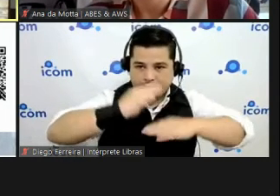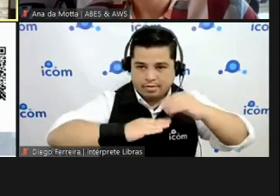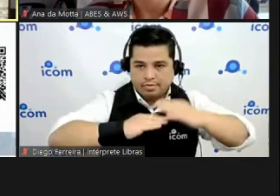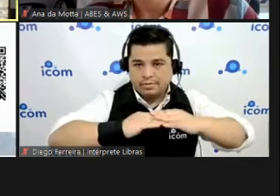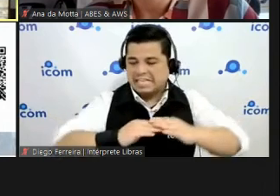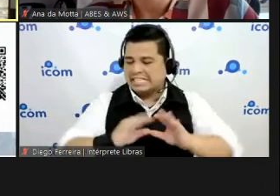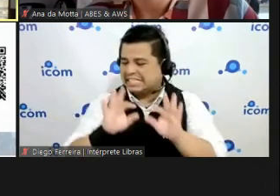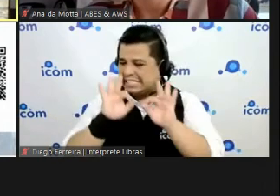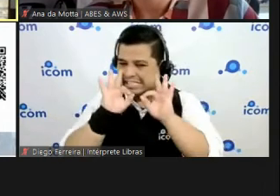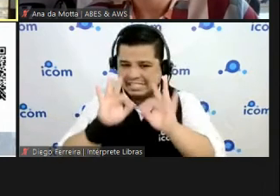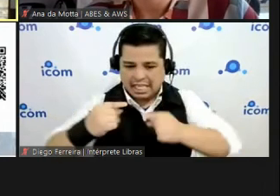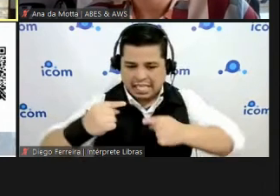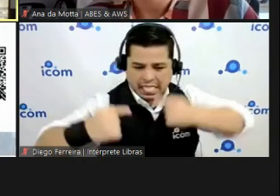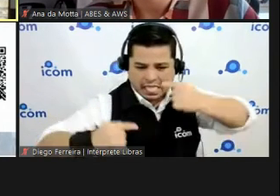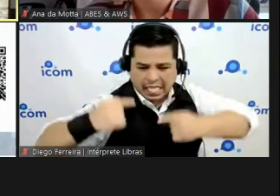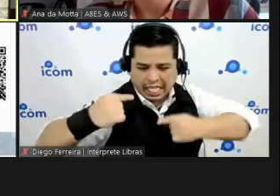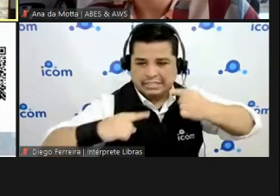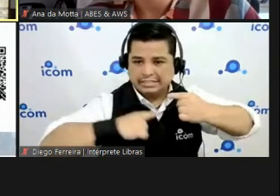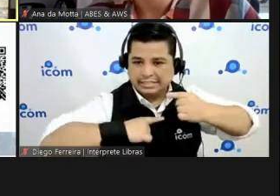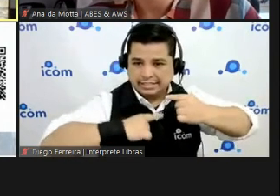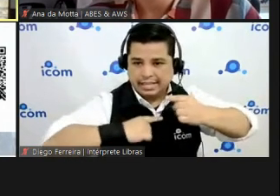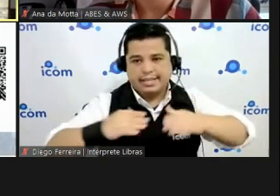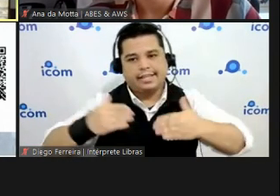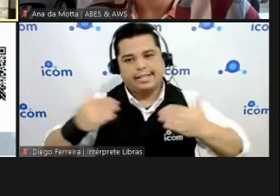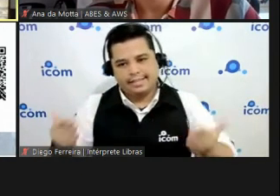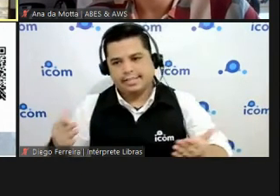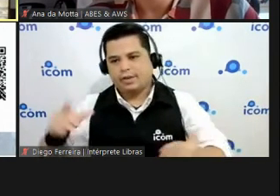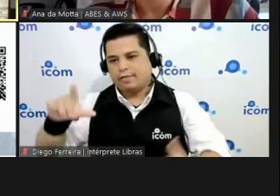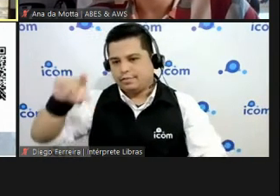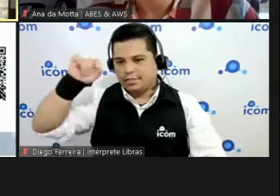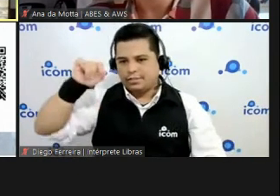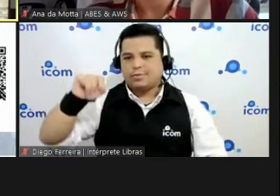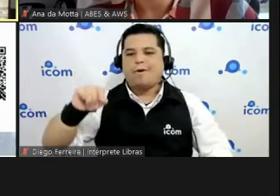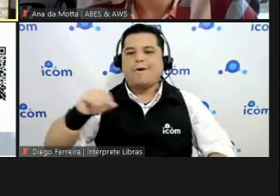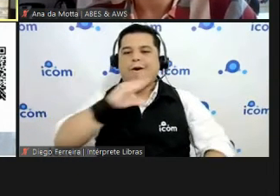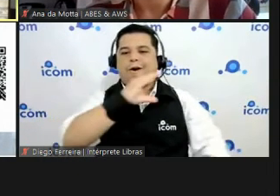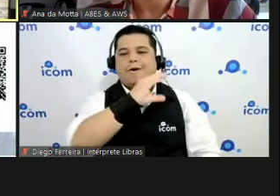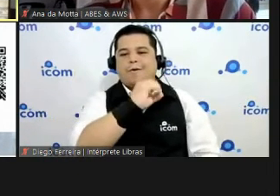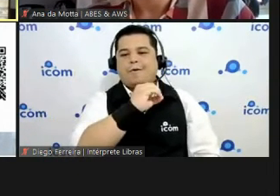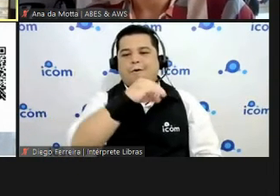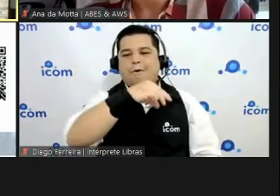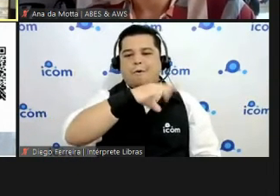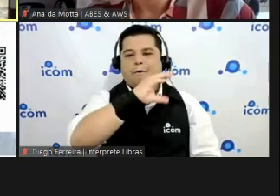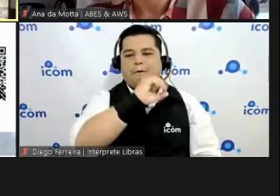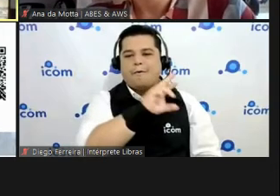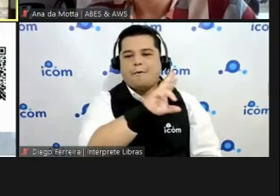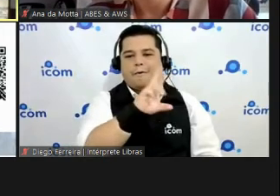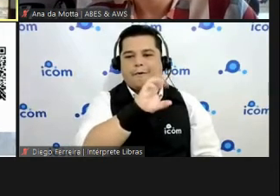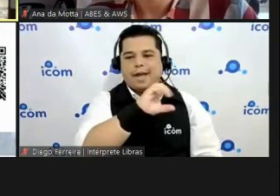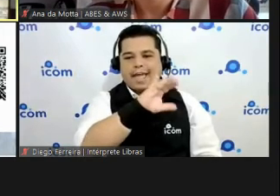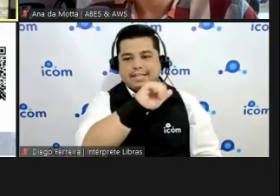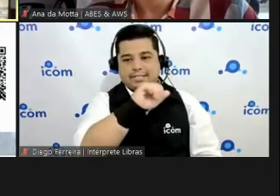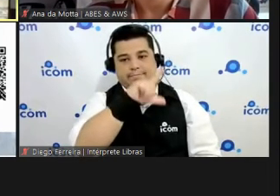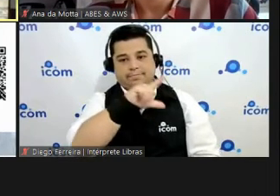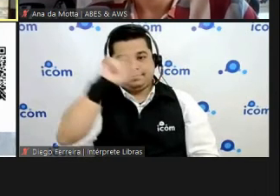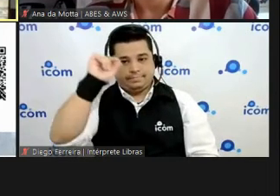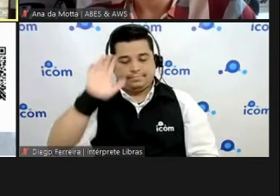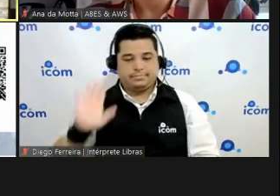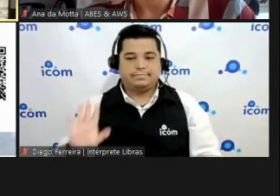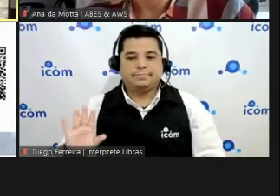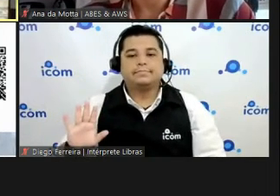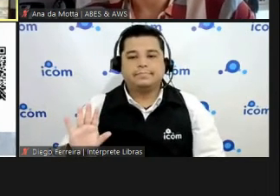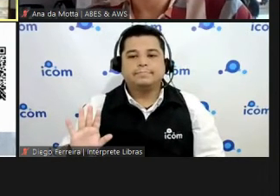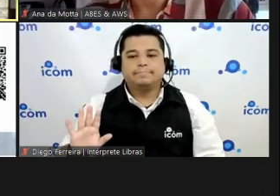técnica e preço eu vou pra concorrência maior retorno econômico eu vou pra concorrência aí você fala Lara, maior retorno econômico em tique? sim